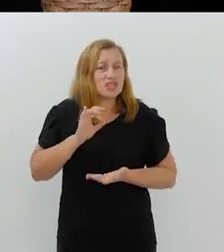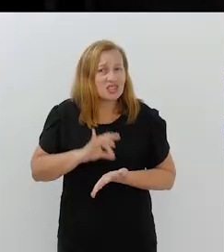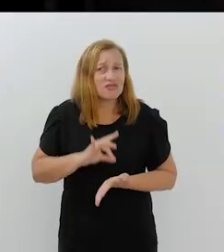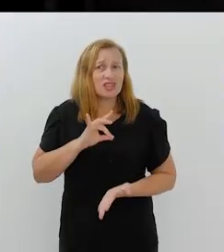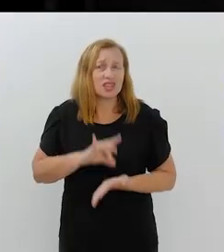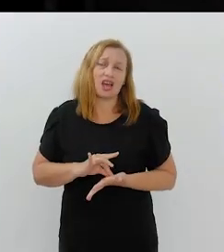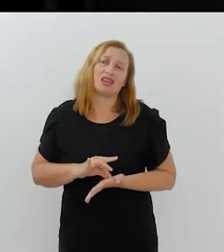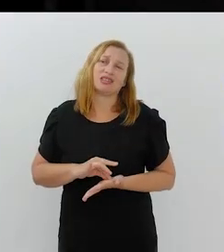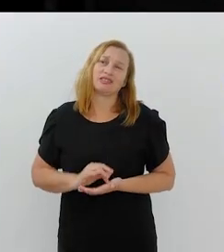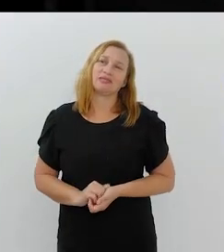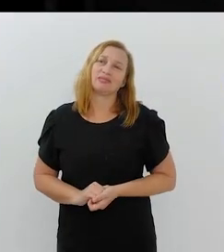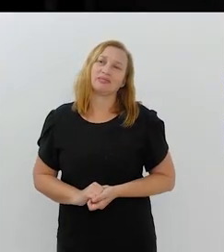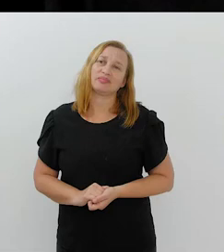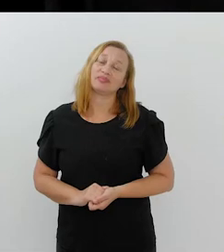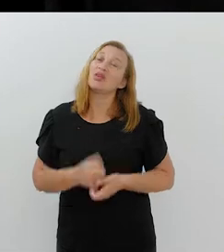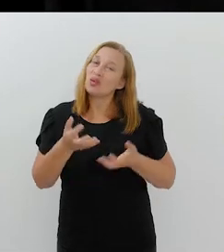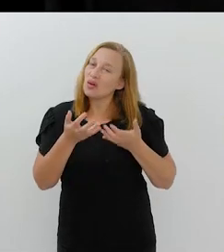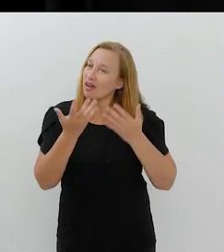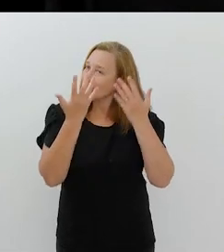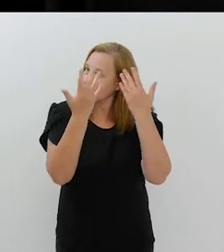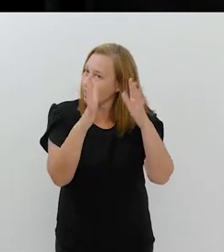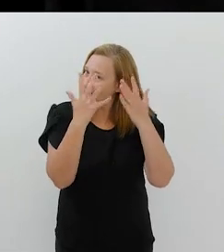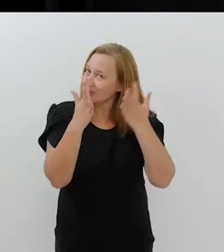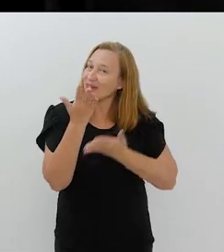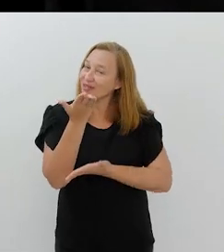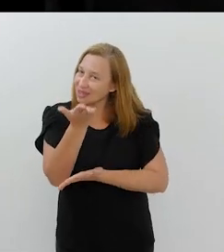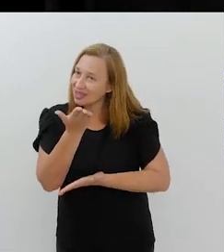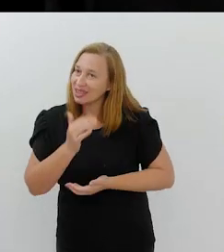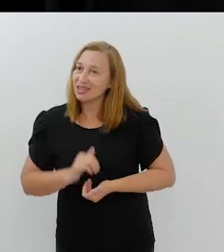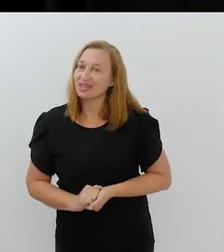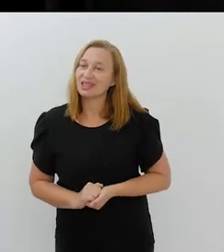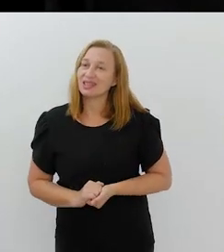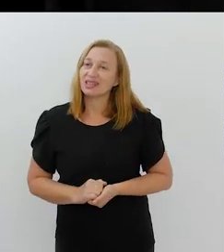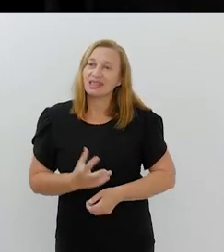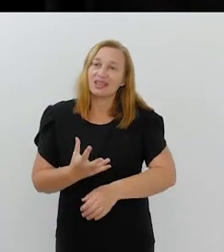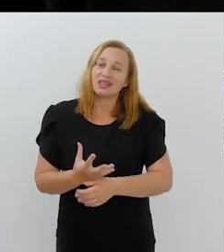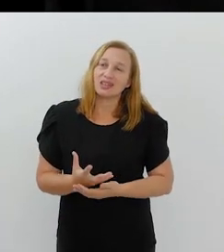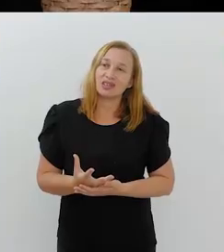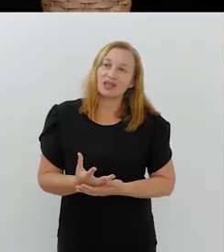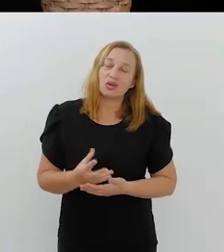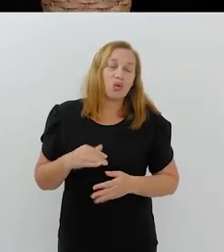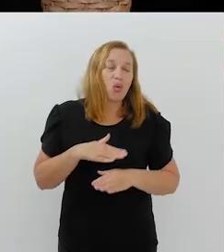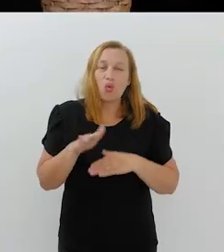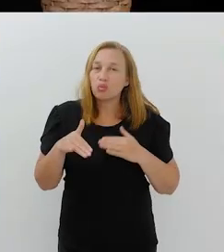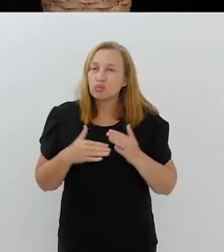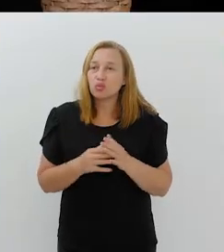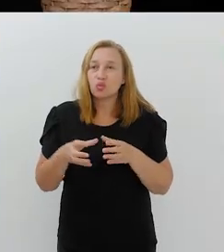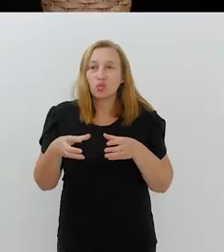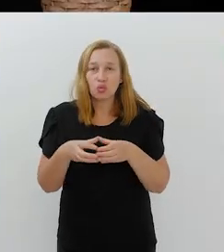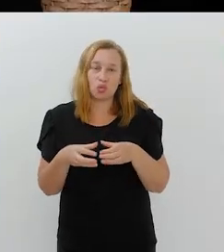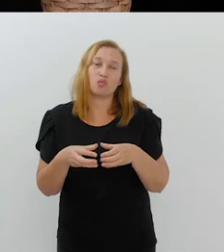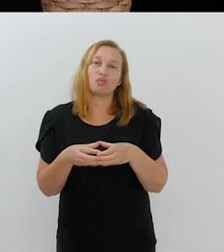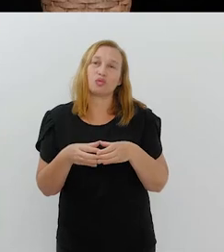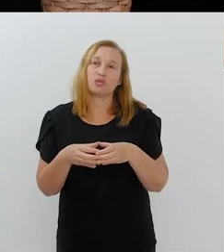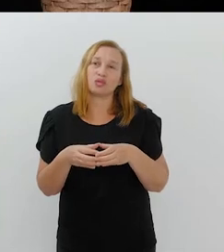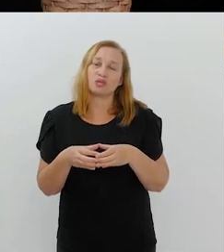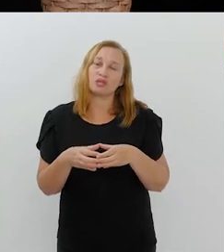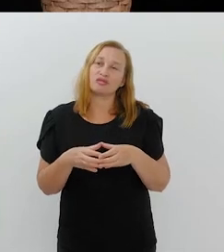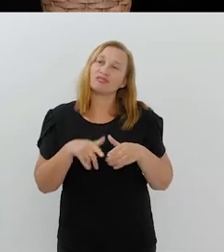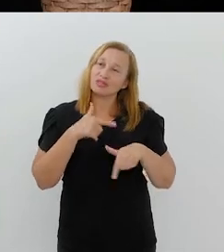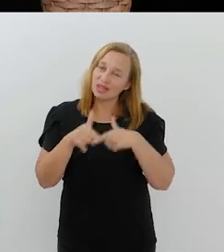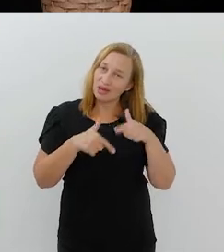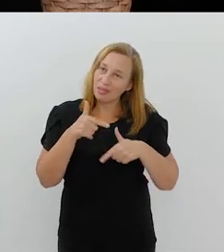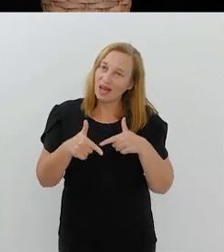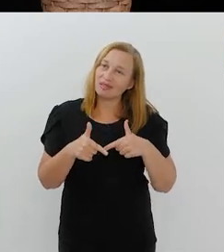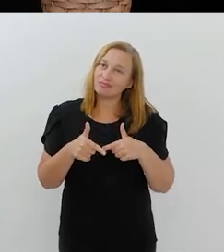se empenha mesmo nisso. e eu quero parabenizar você como Mons. Manangão, como